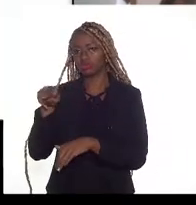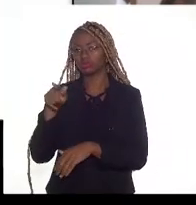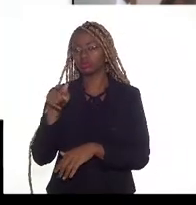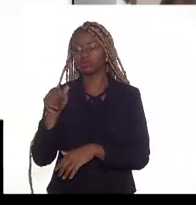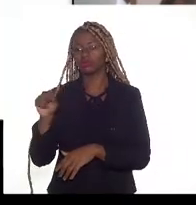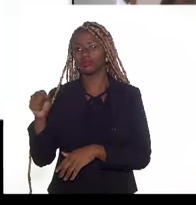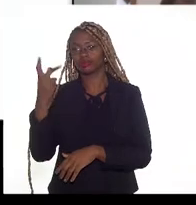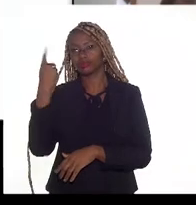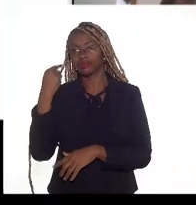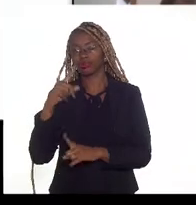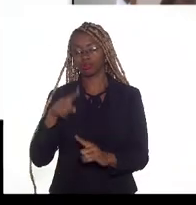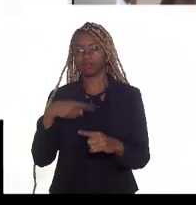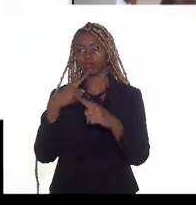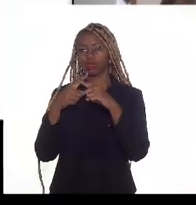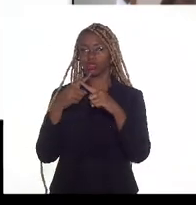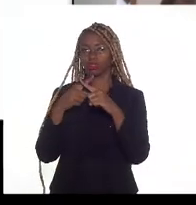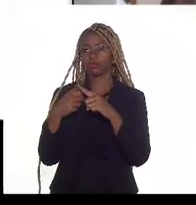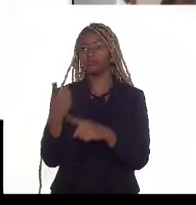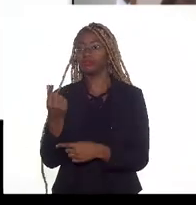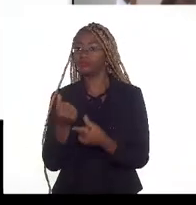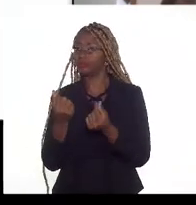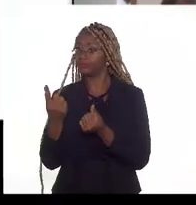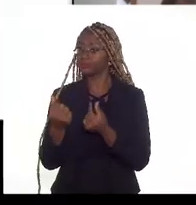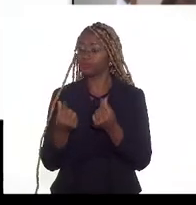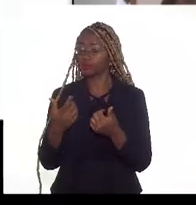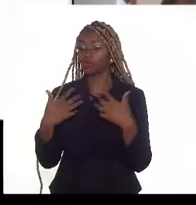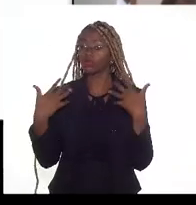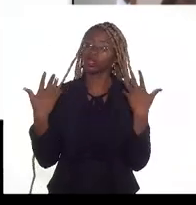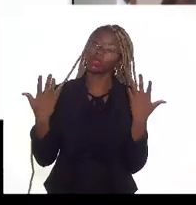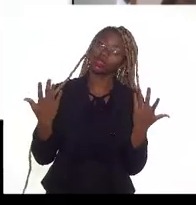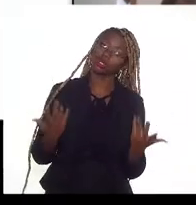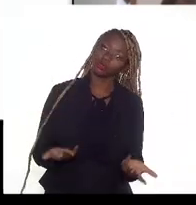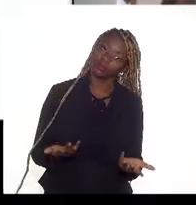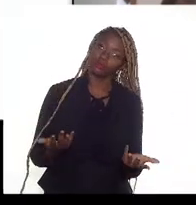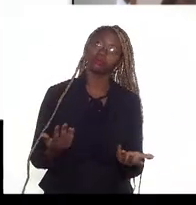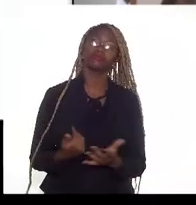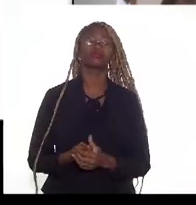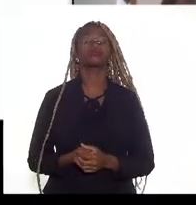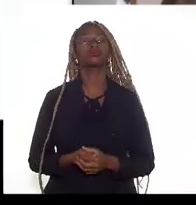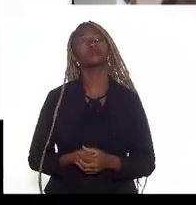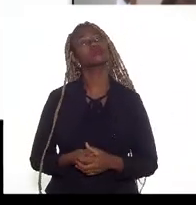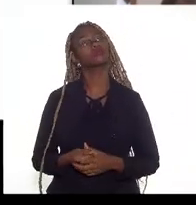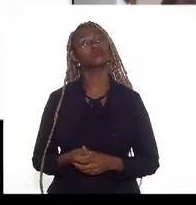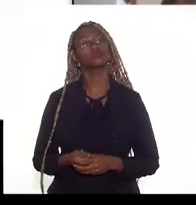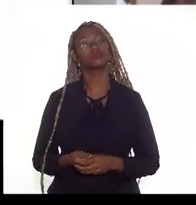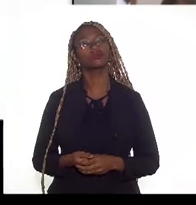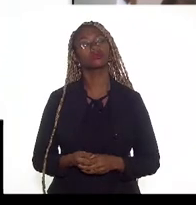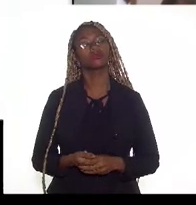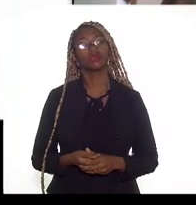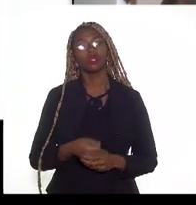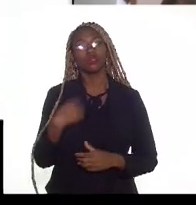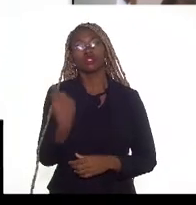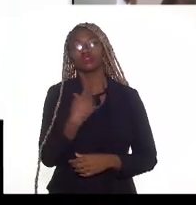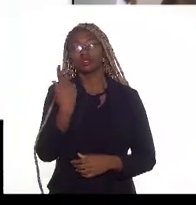multiplicado pelo preço do gás natural. A partir disso, nós identificamos a conclusão,